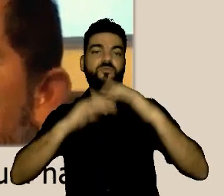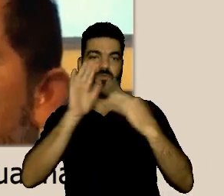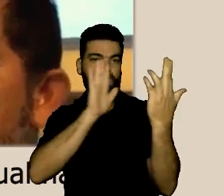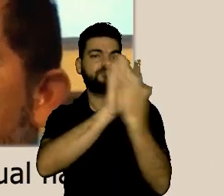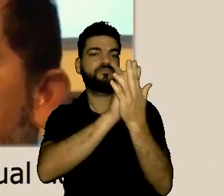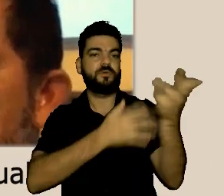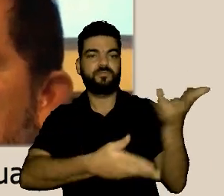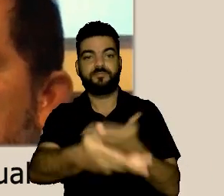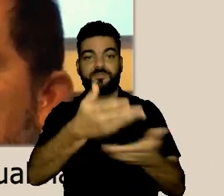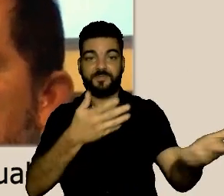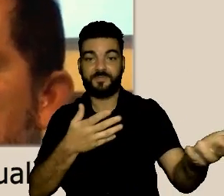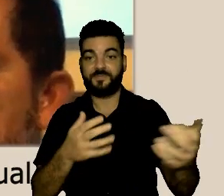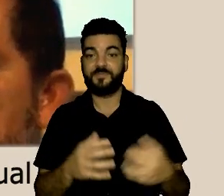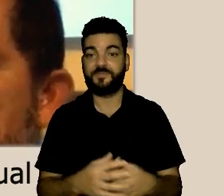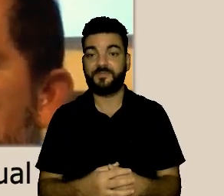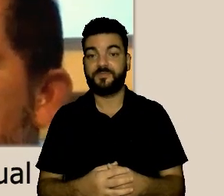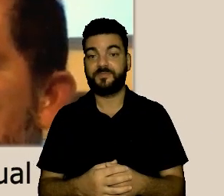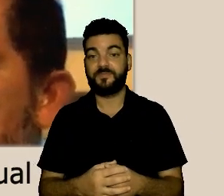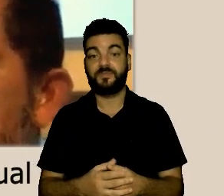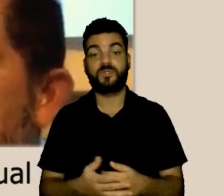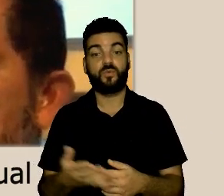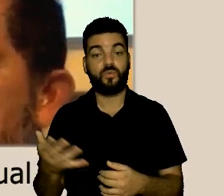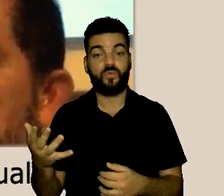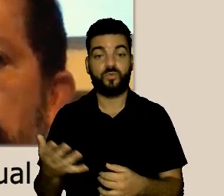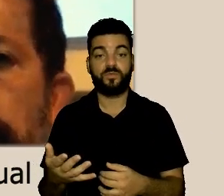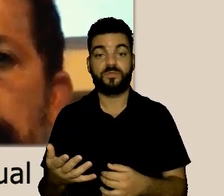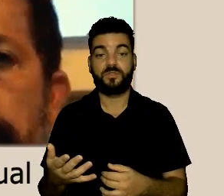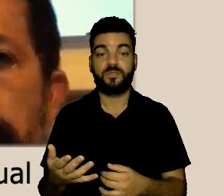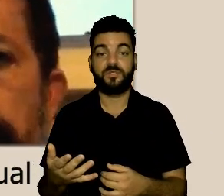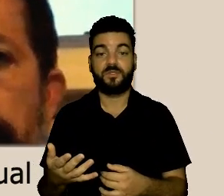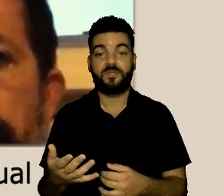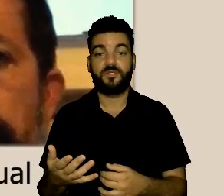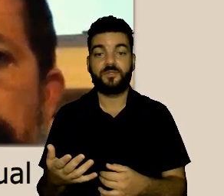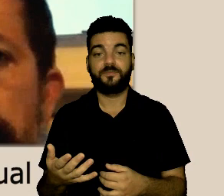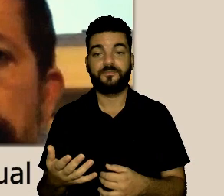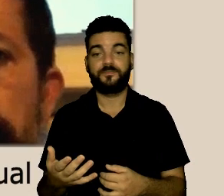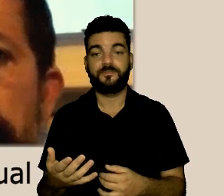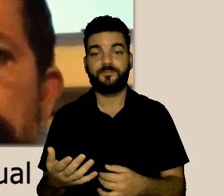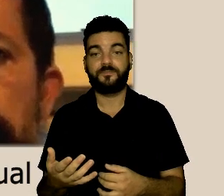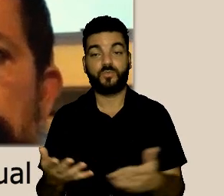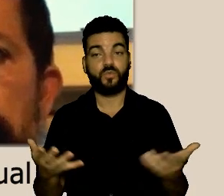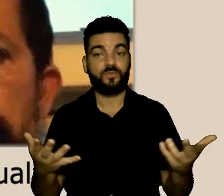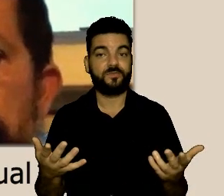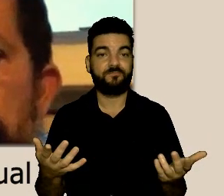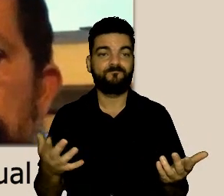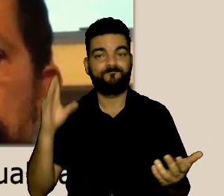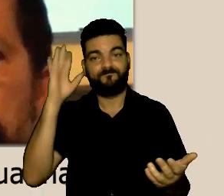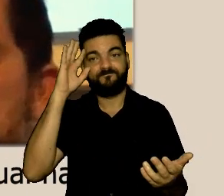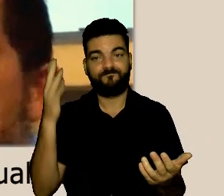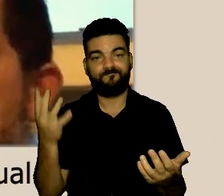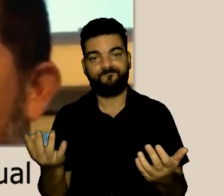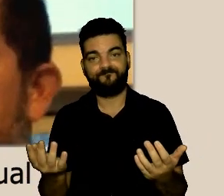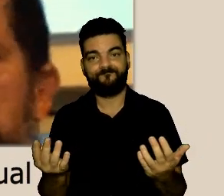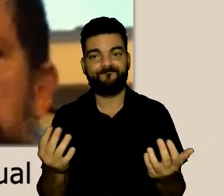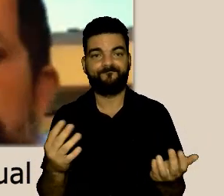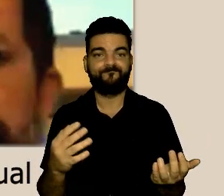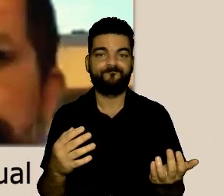atendido pelo TINS uma das profissionais vai atender e vai conversar com ele porque realmente